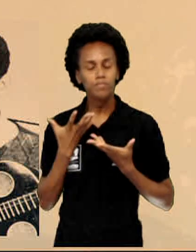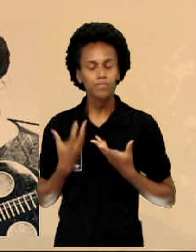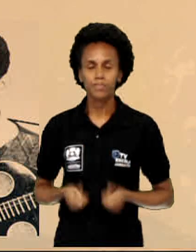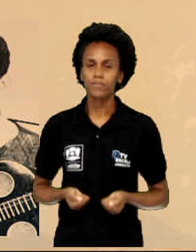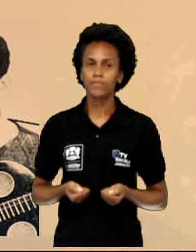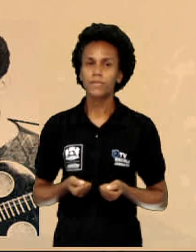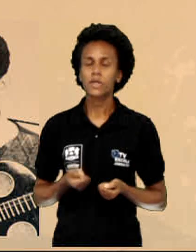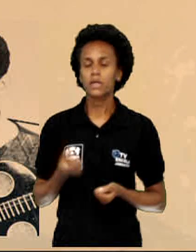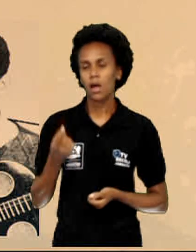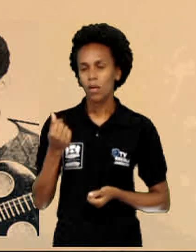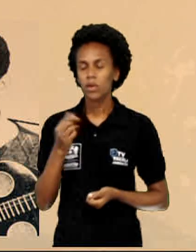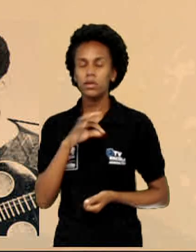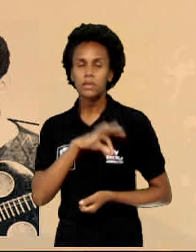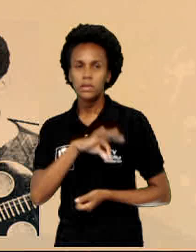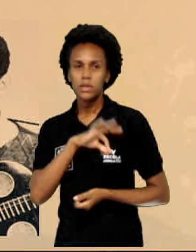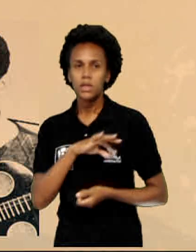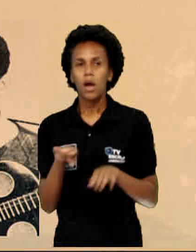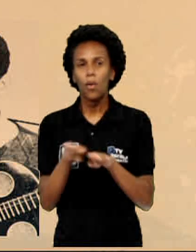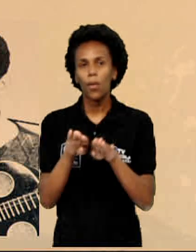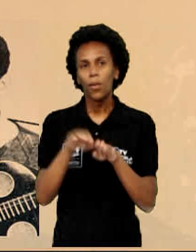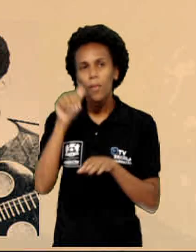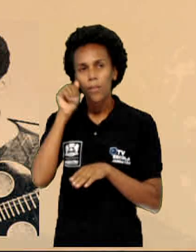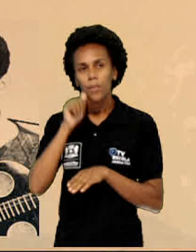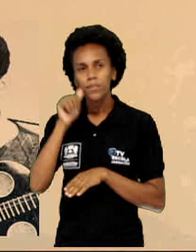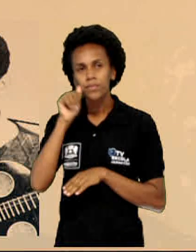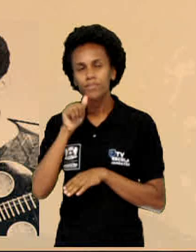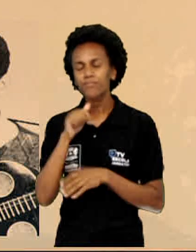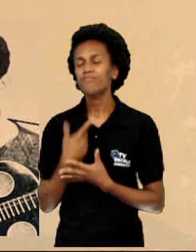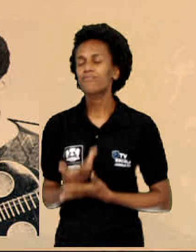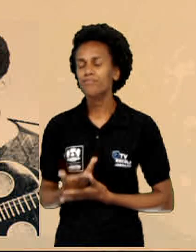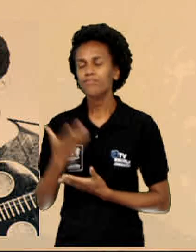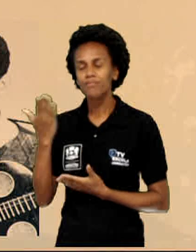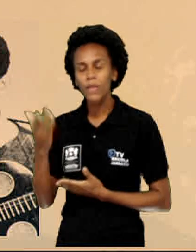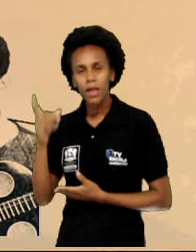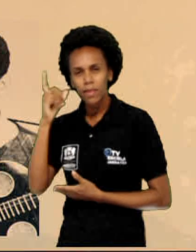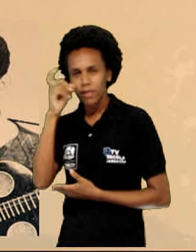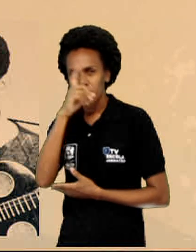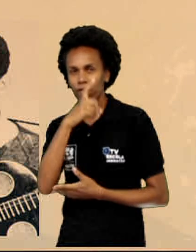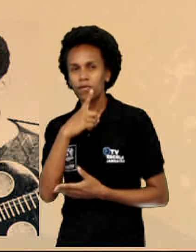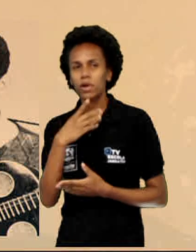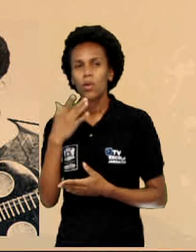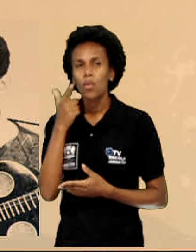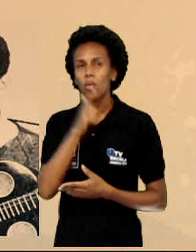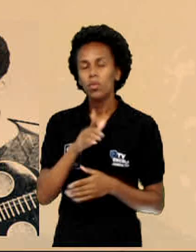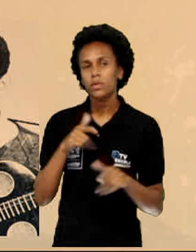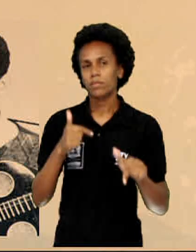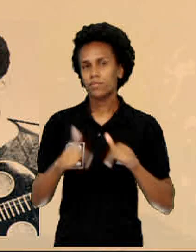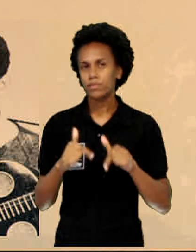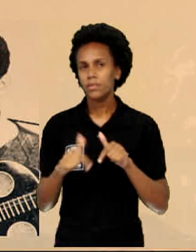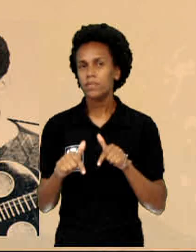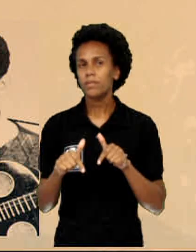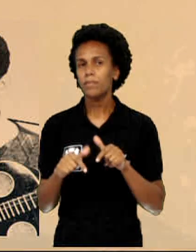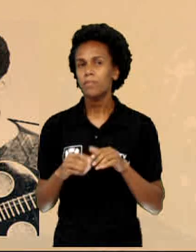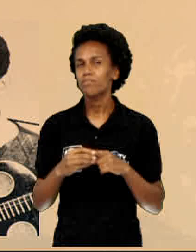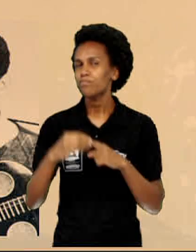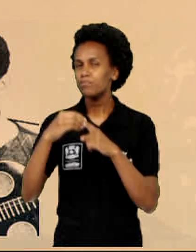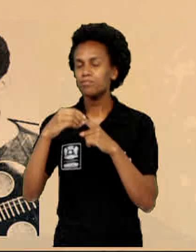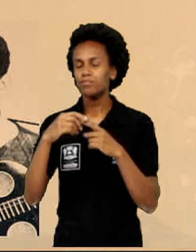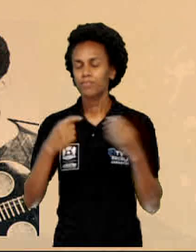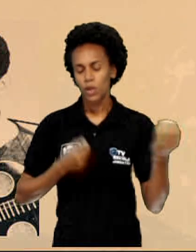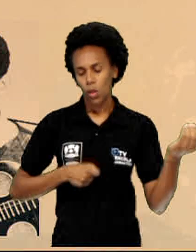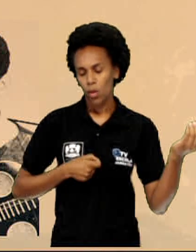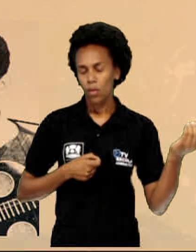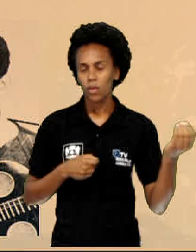mulher. Dificilmente conseguia lugares para trabalhar e, principalmente, tocar sozinha. O local que